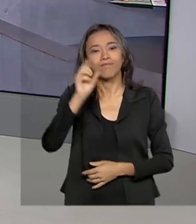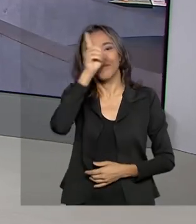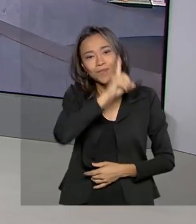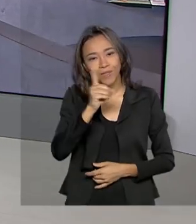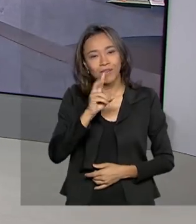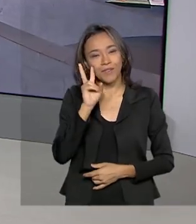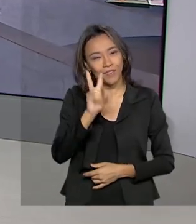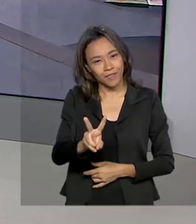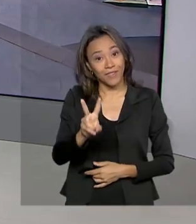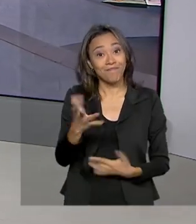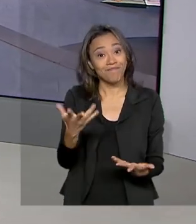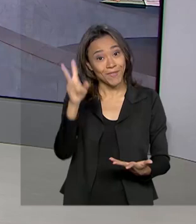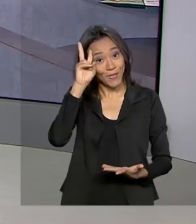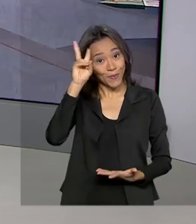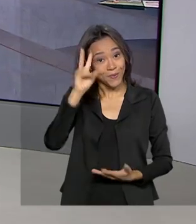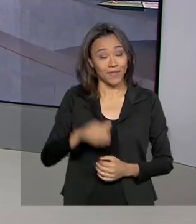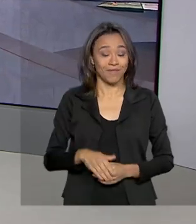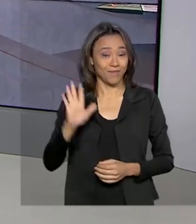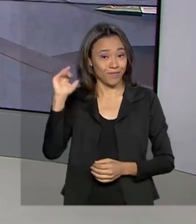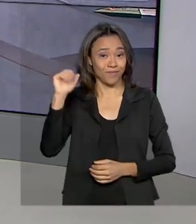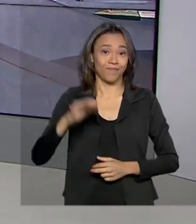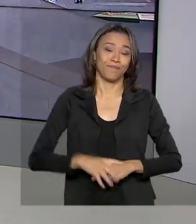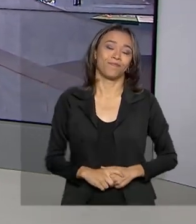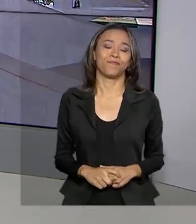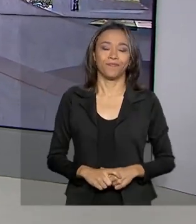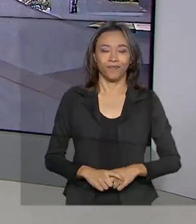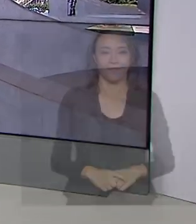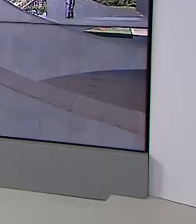e a gente se vê na segunda-feira. Até lá, tchau, tchau.